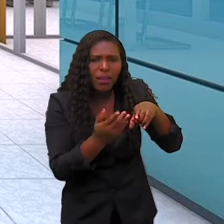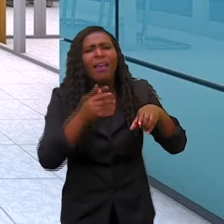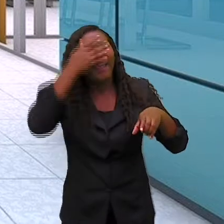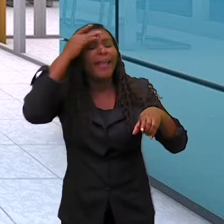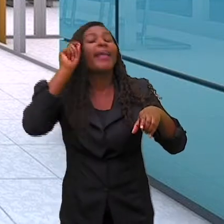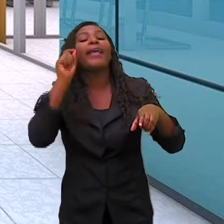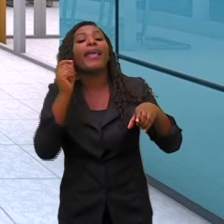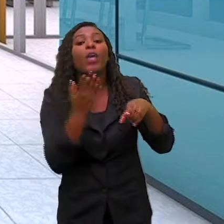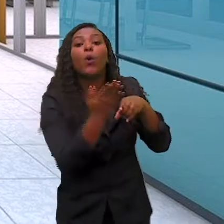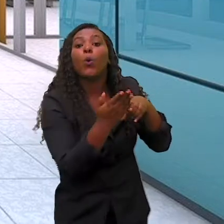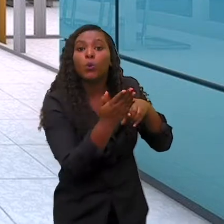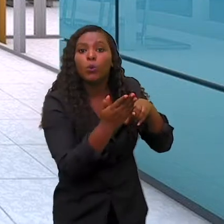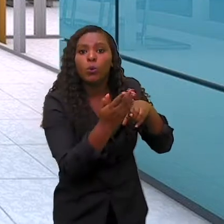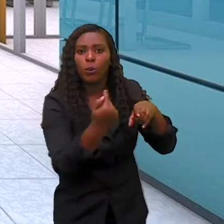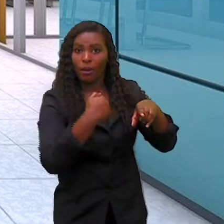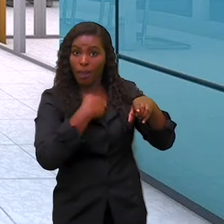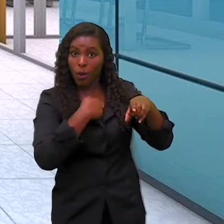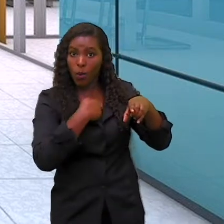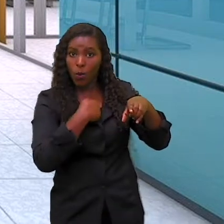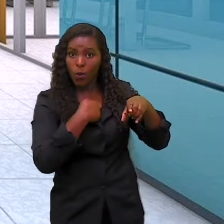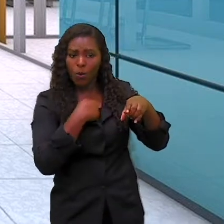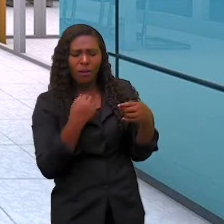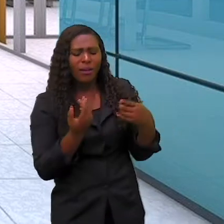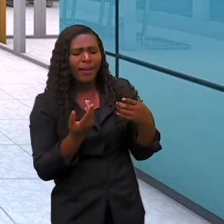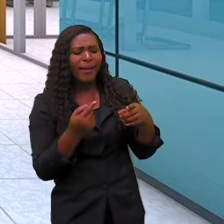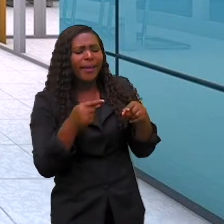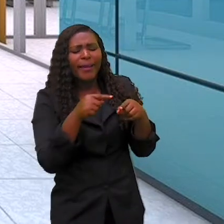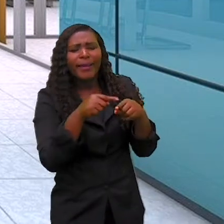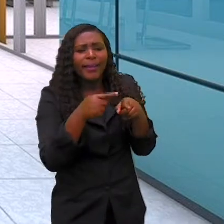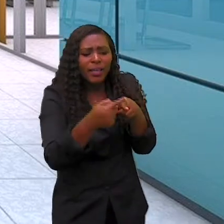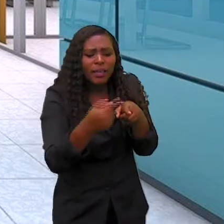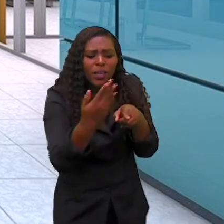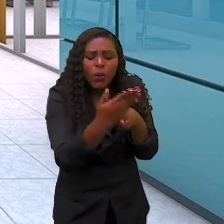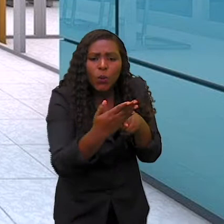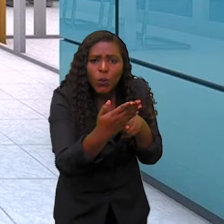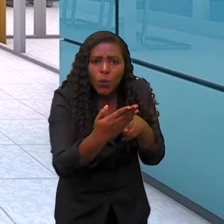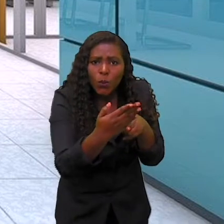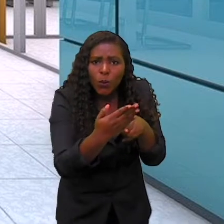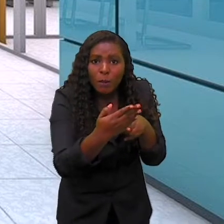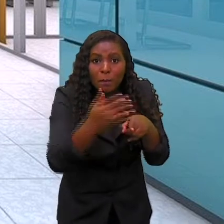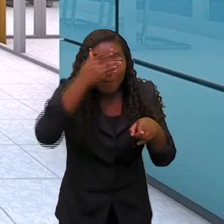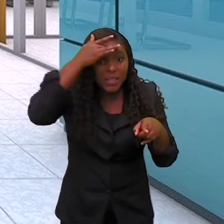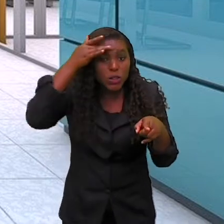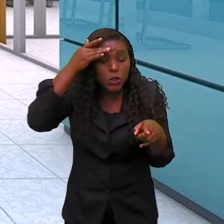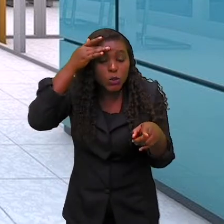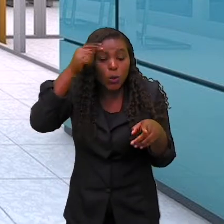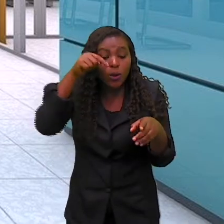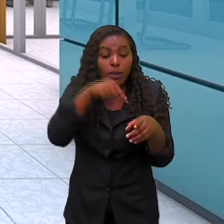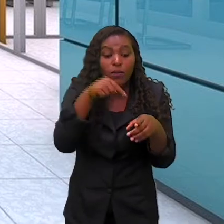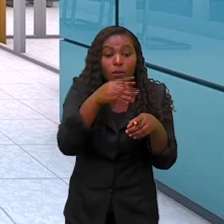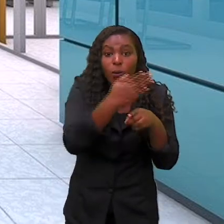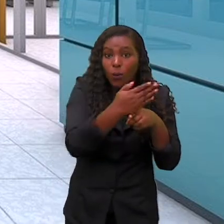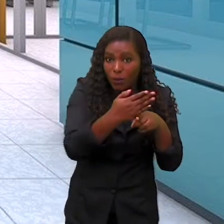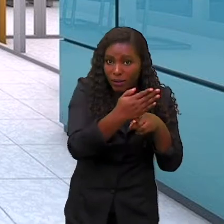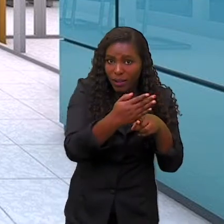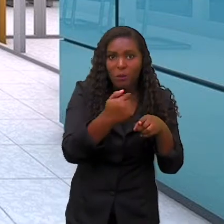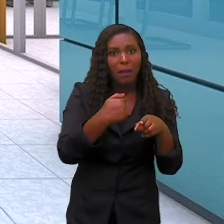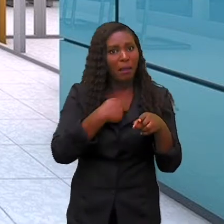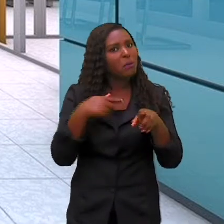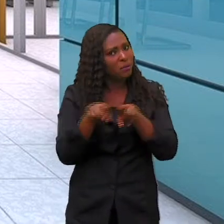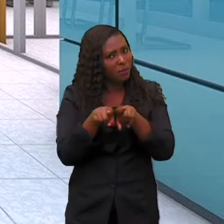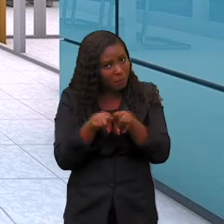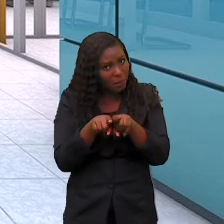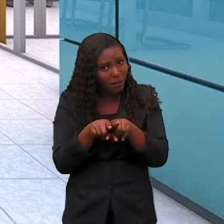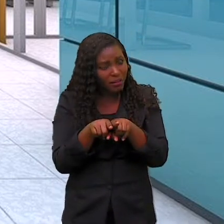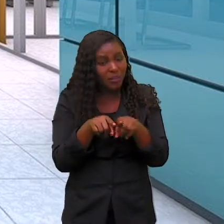Hã? Eu. Então, eu recebi o corte, eu me cortei, eu recebi a ação de me cortar, certo?